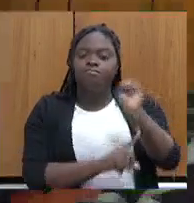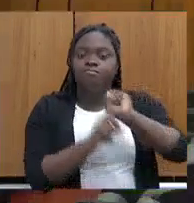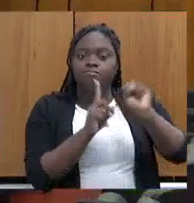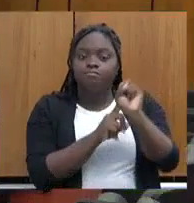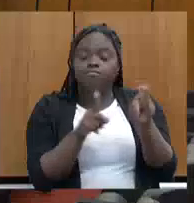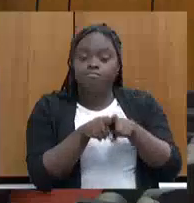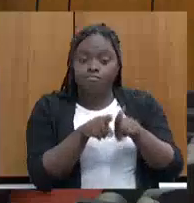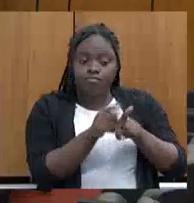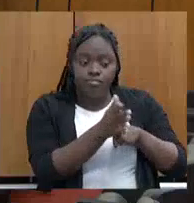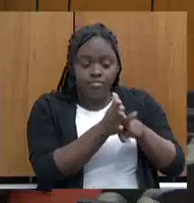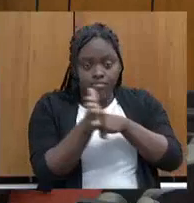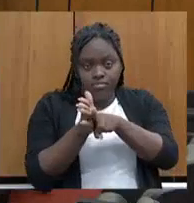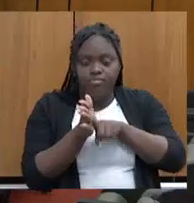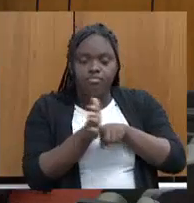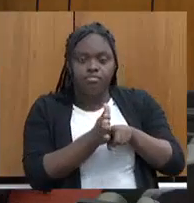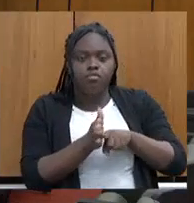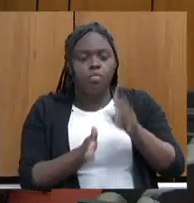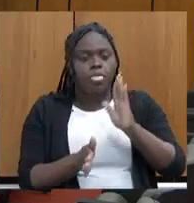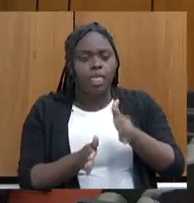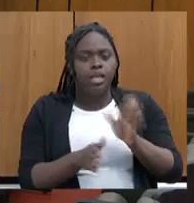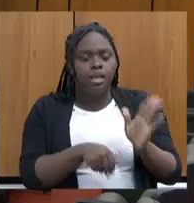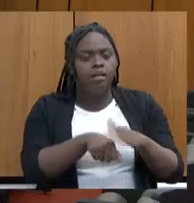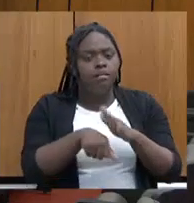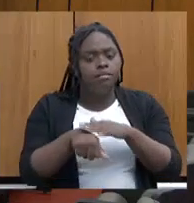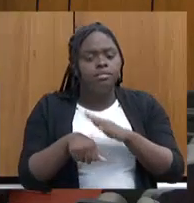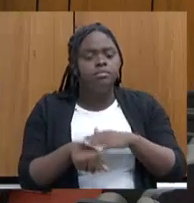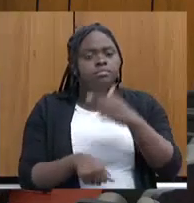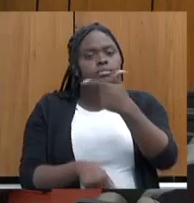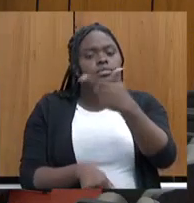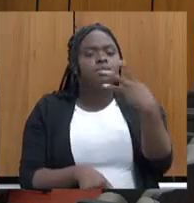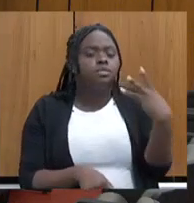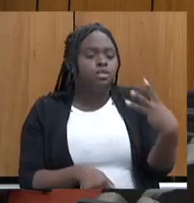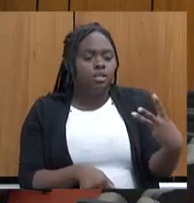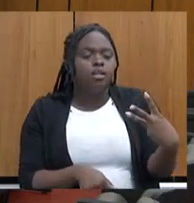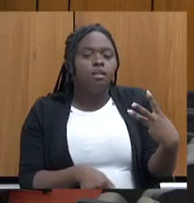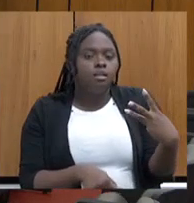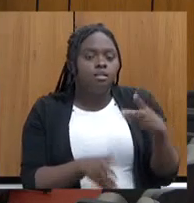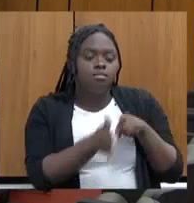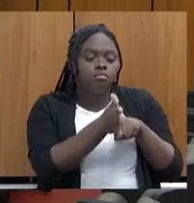e fiscalização. Já fizemos 23 previstas em loco em 2022.